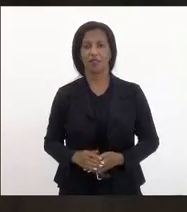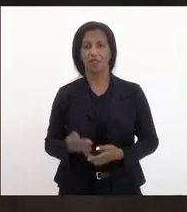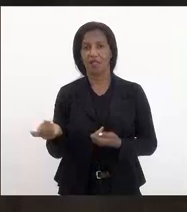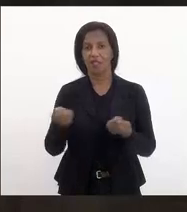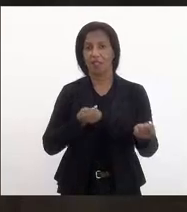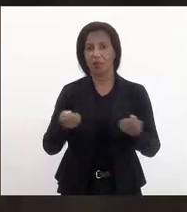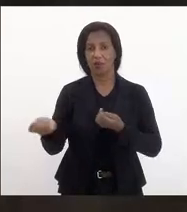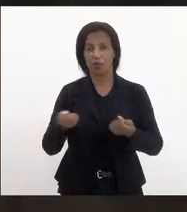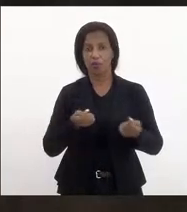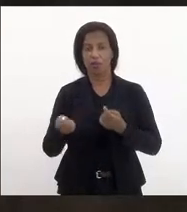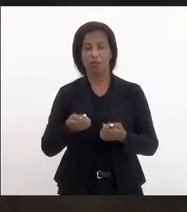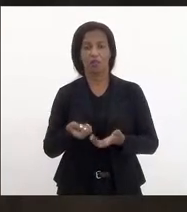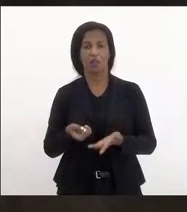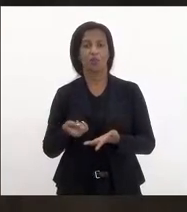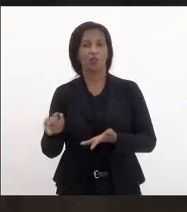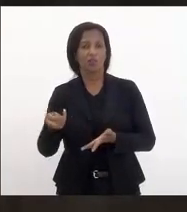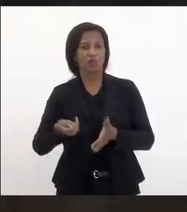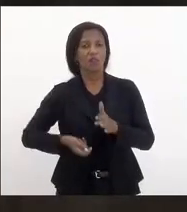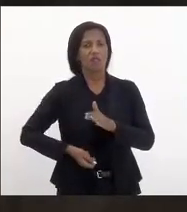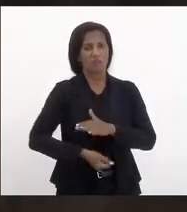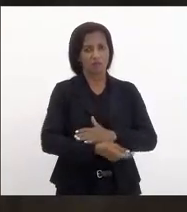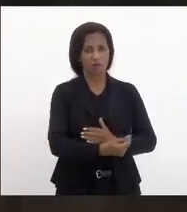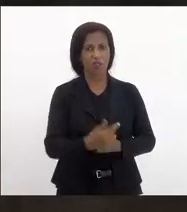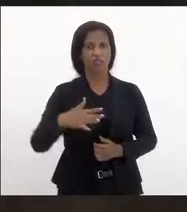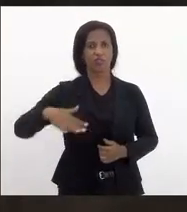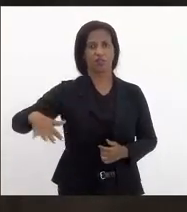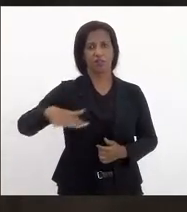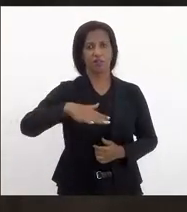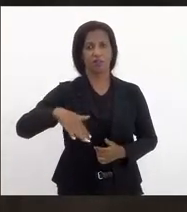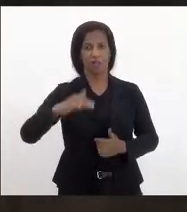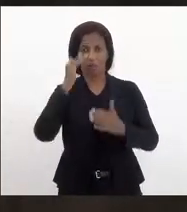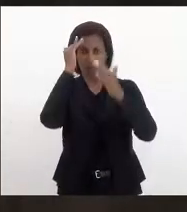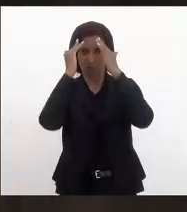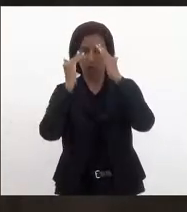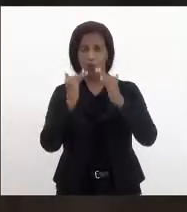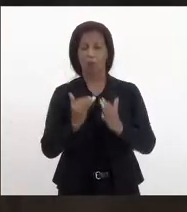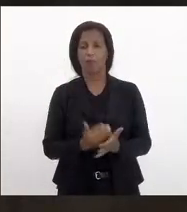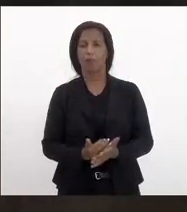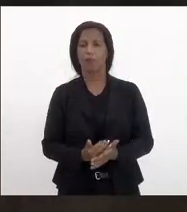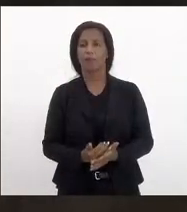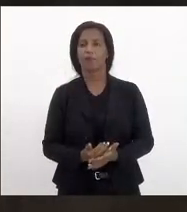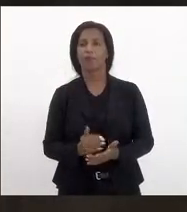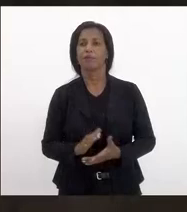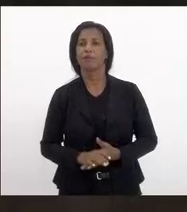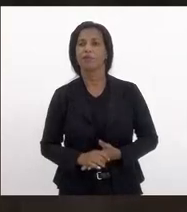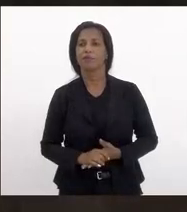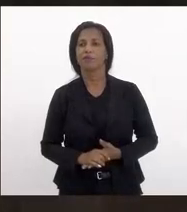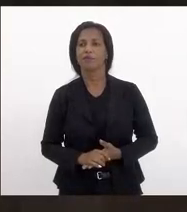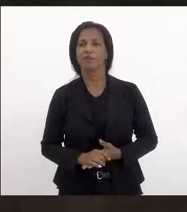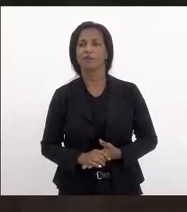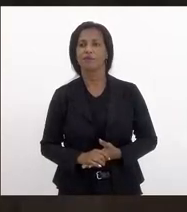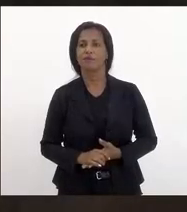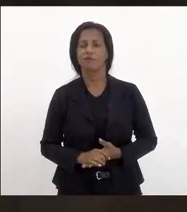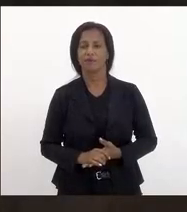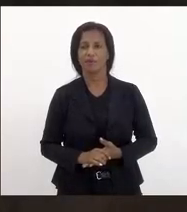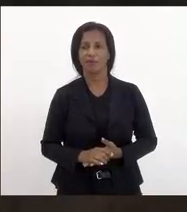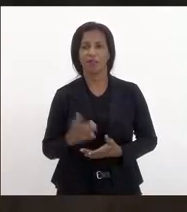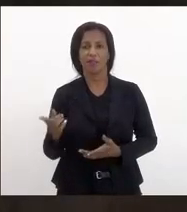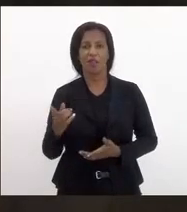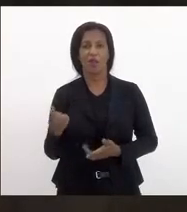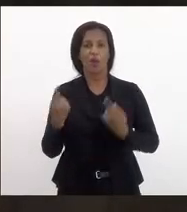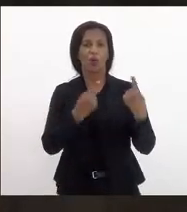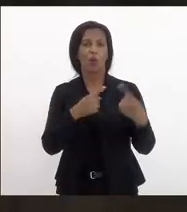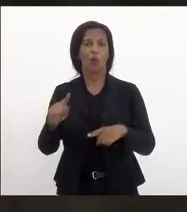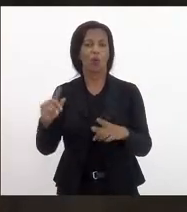que quer investir nessa área, que, enfim, vai cumprir o que diz na legislação que prevê o Fundo Estadual de Combate à